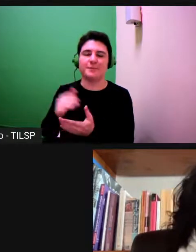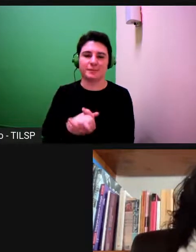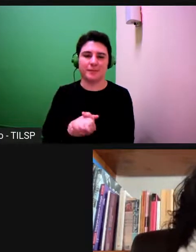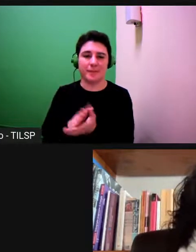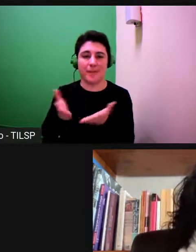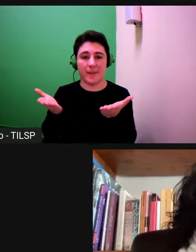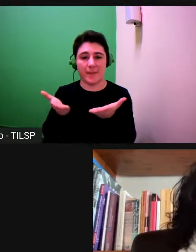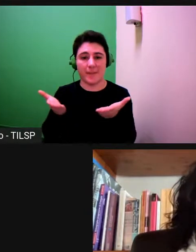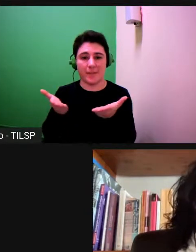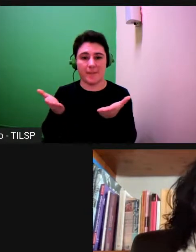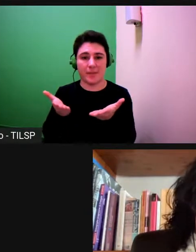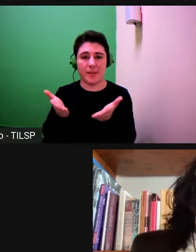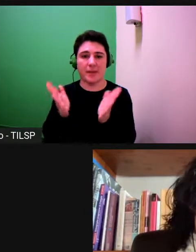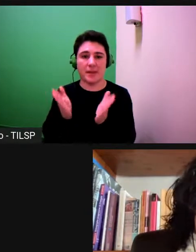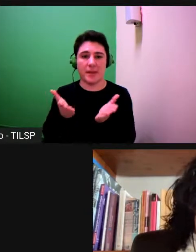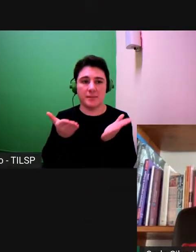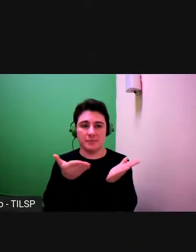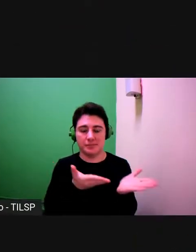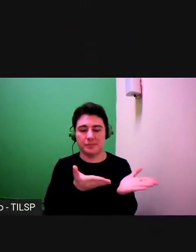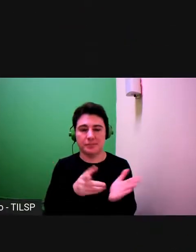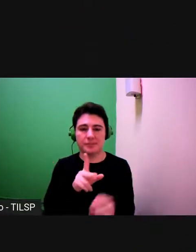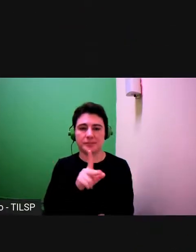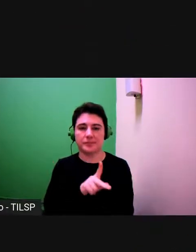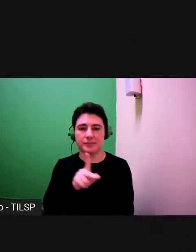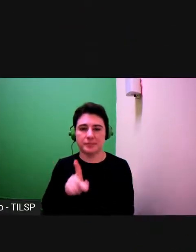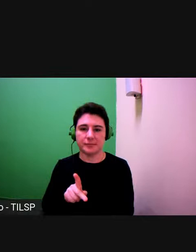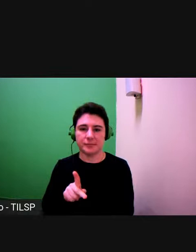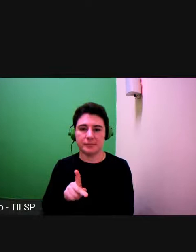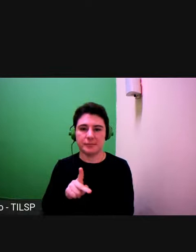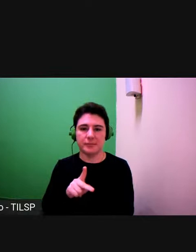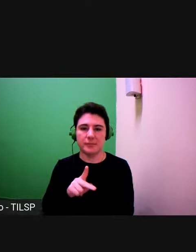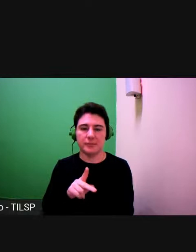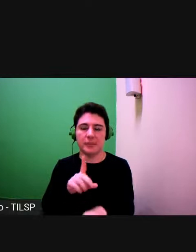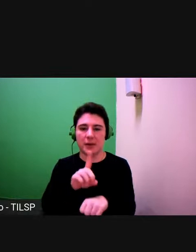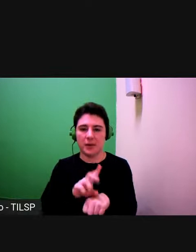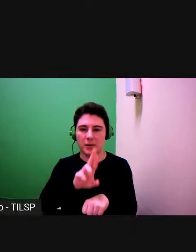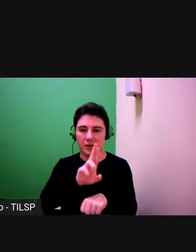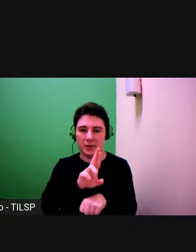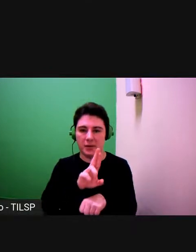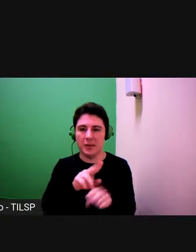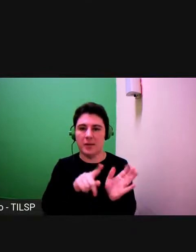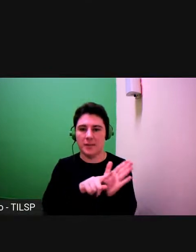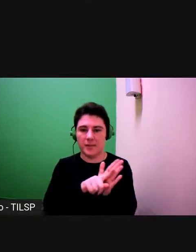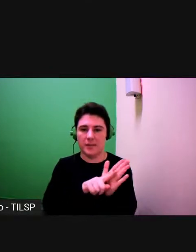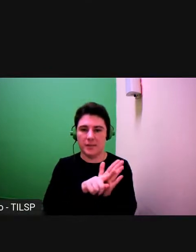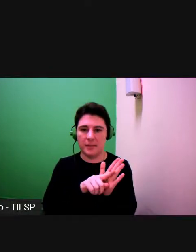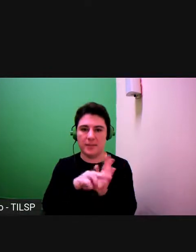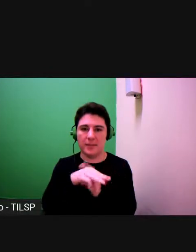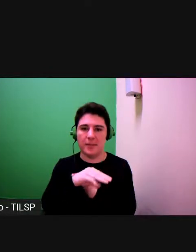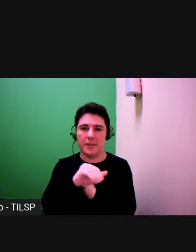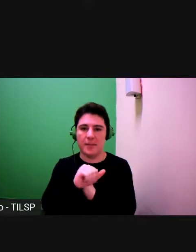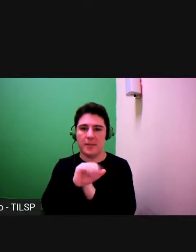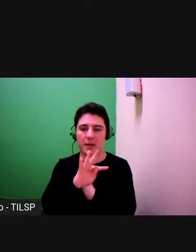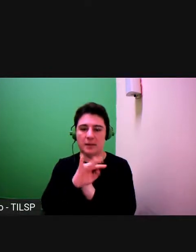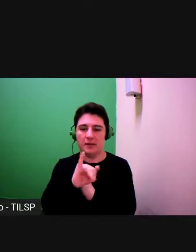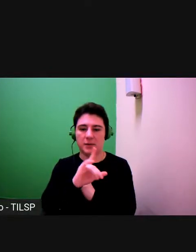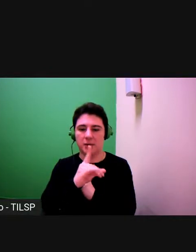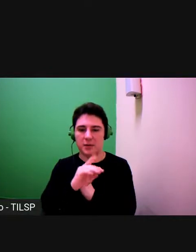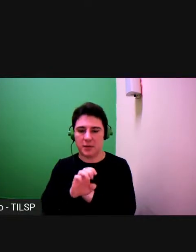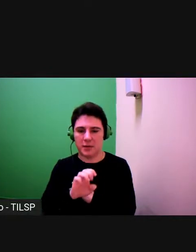eu vou passar diretamente a palavra à professora doutora pesquisadora Matilde Gonçalves